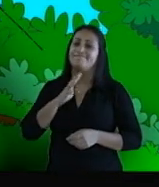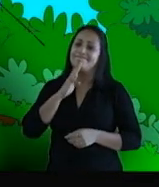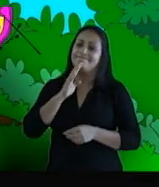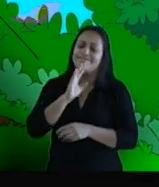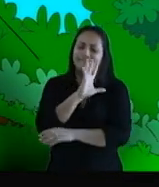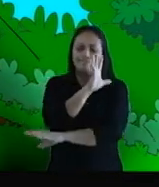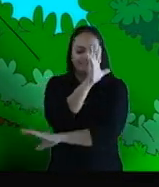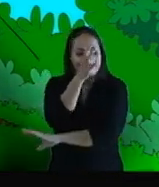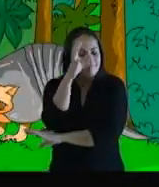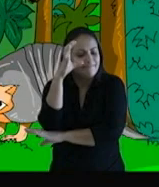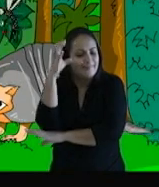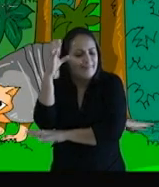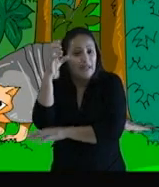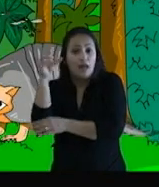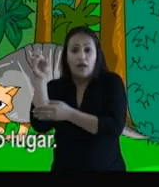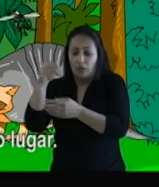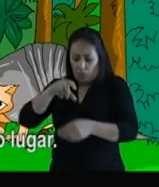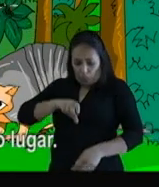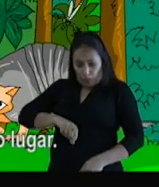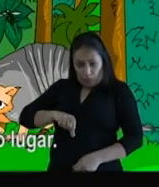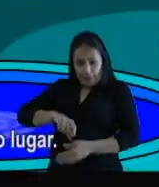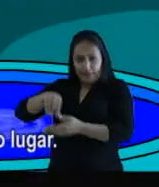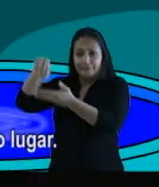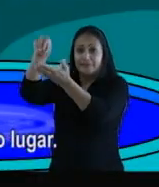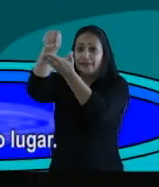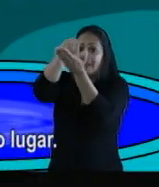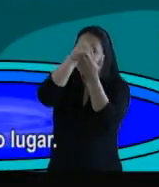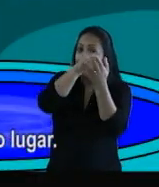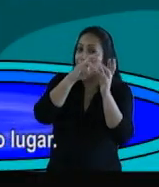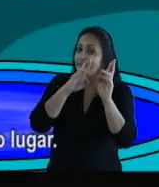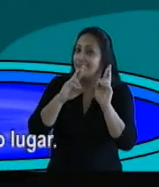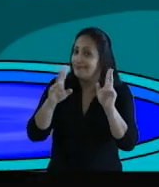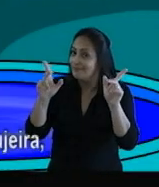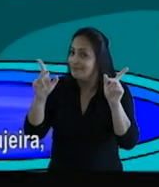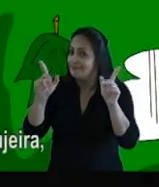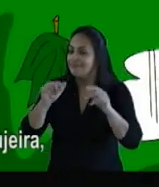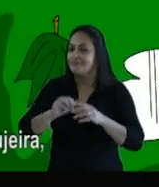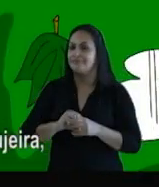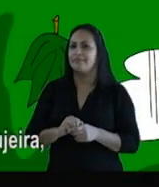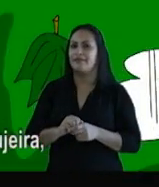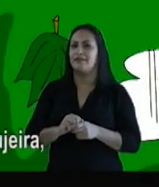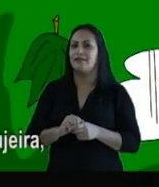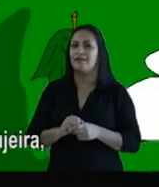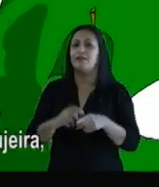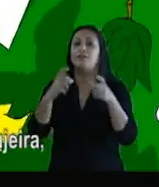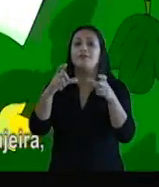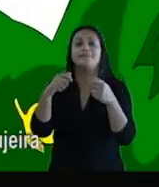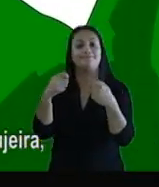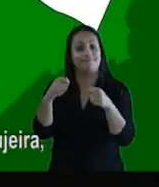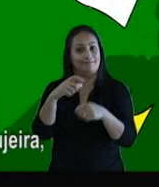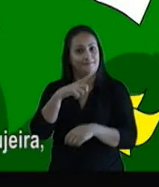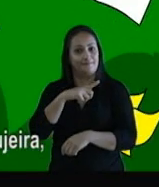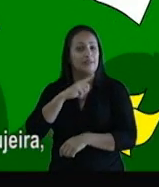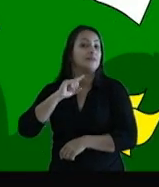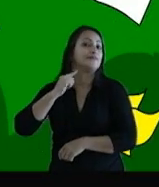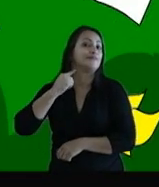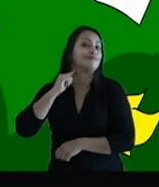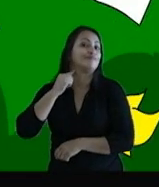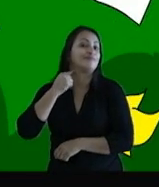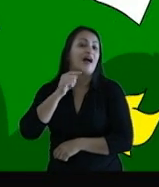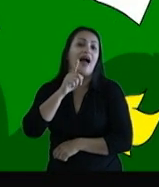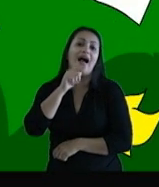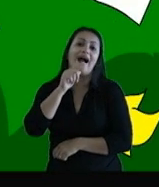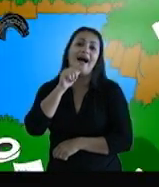pois só conhecia a mata e queria botar seus ovos em outro lugar. Mas esse lugar deveria ter sujeira,